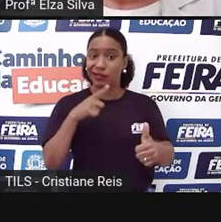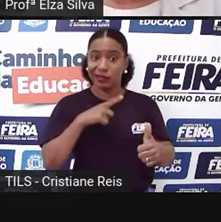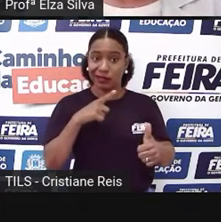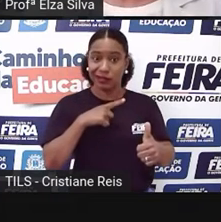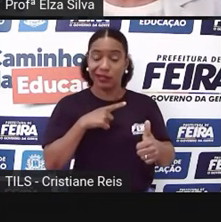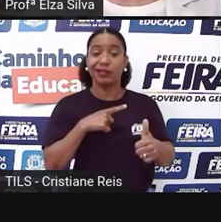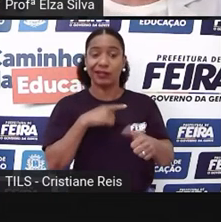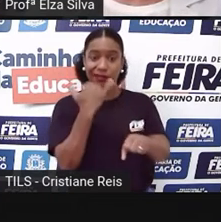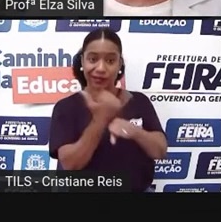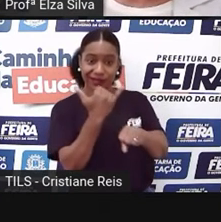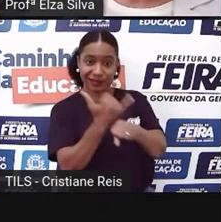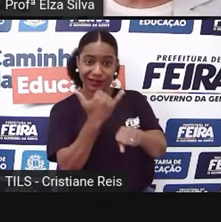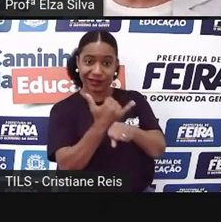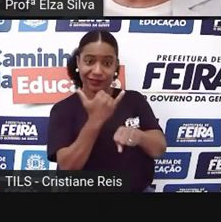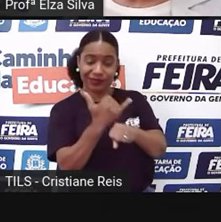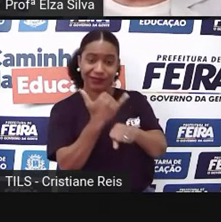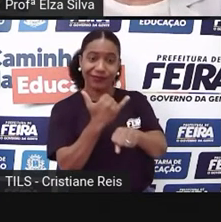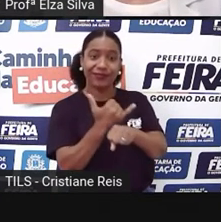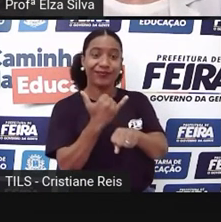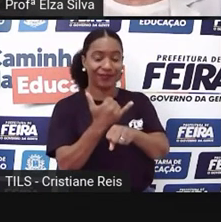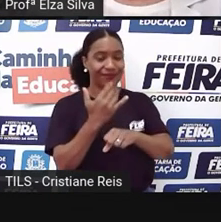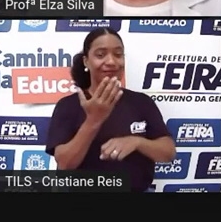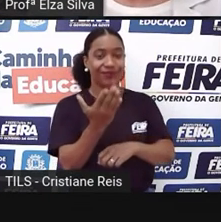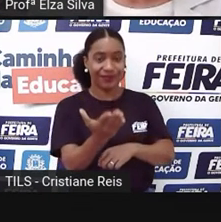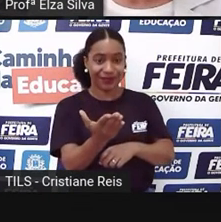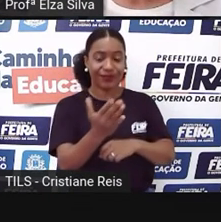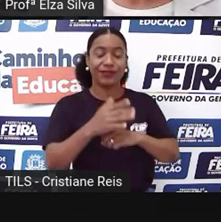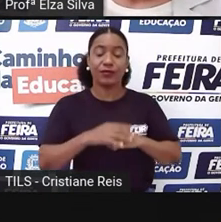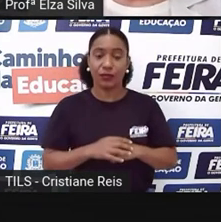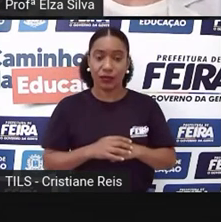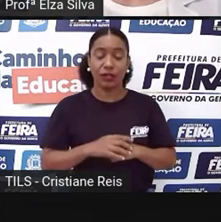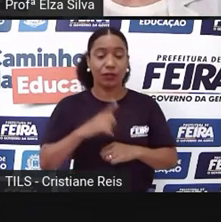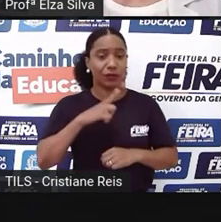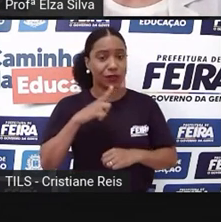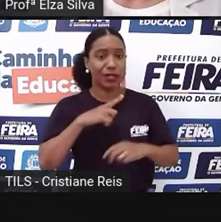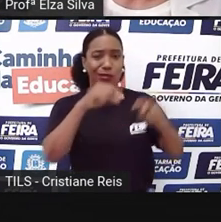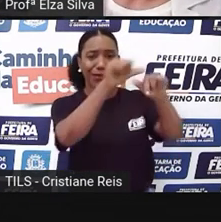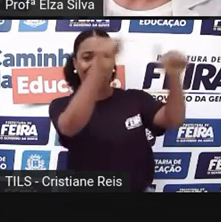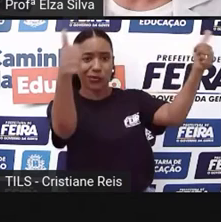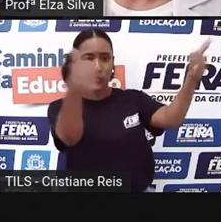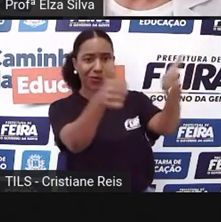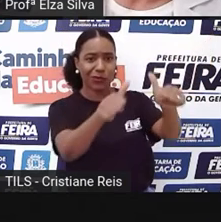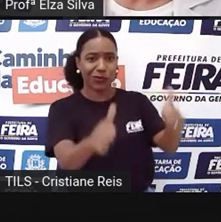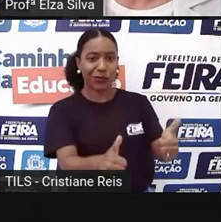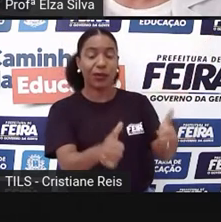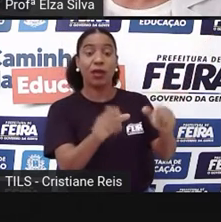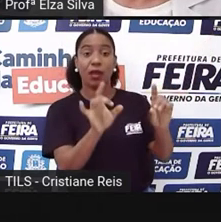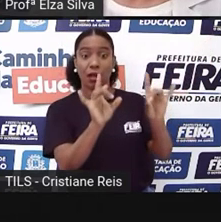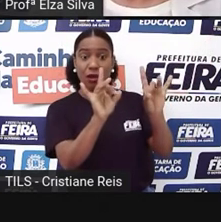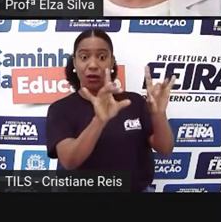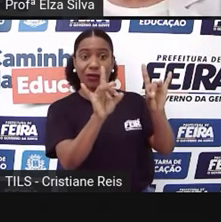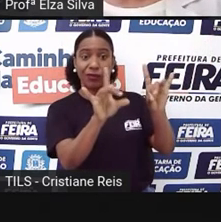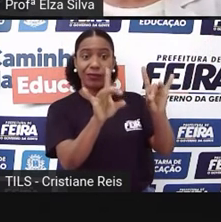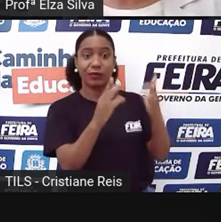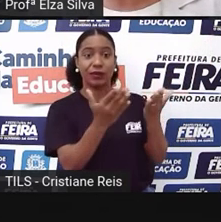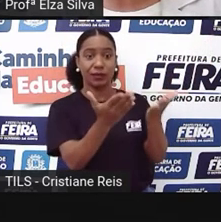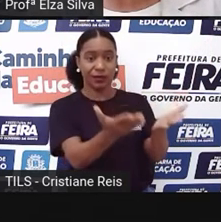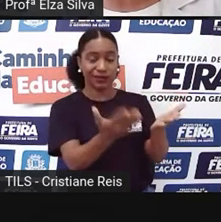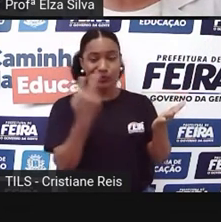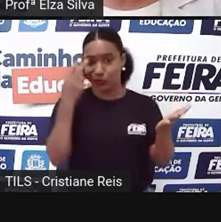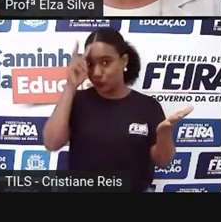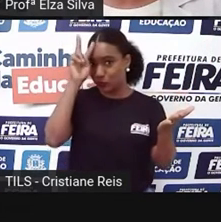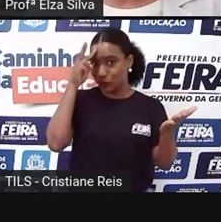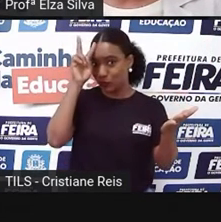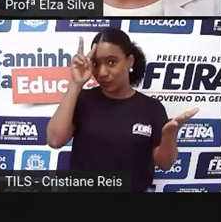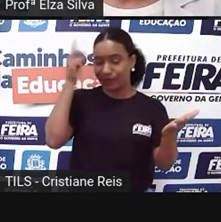para homenagear justamente essa personalidade negra tão importante para a construção